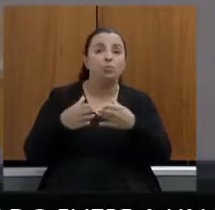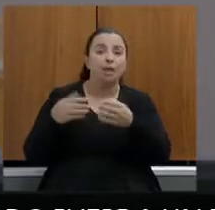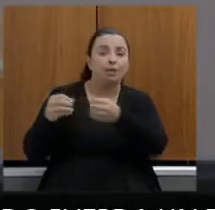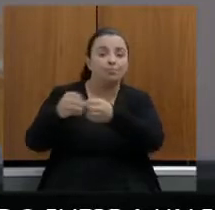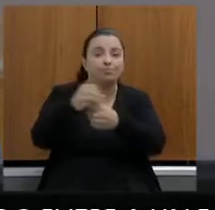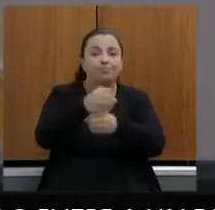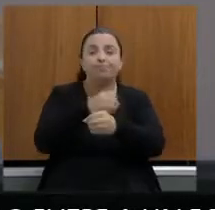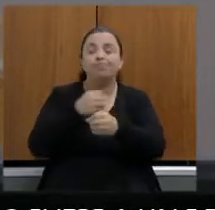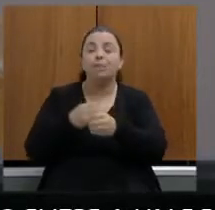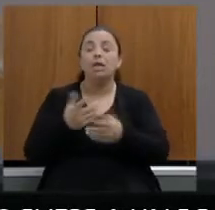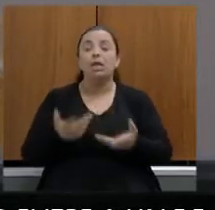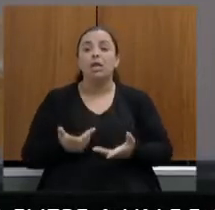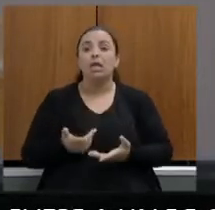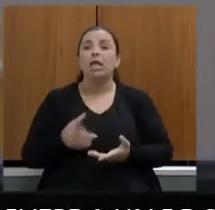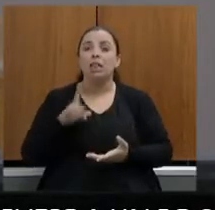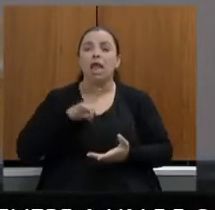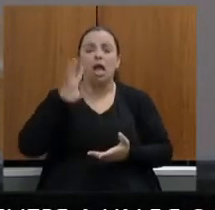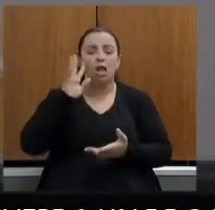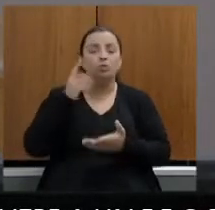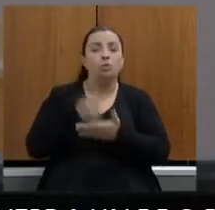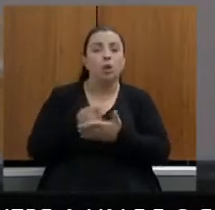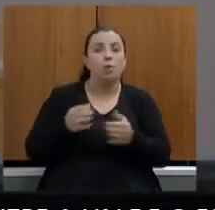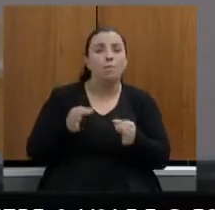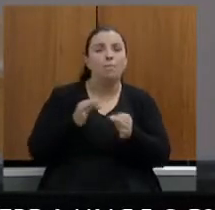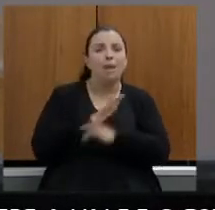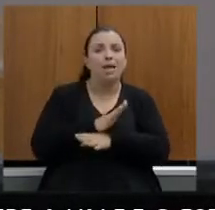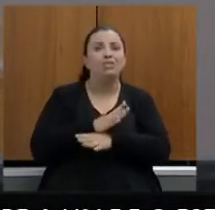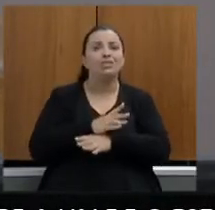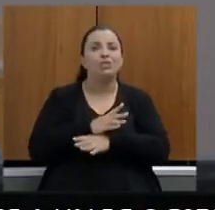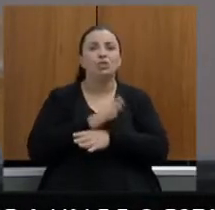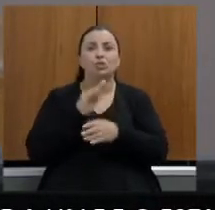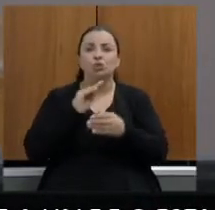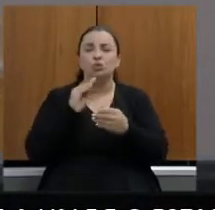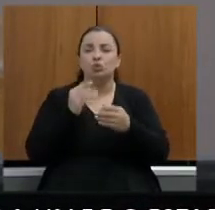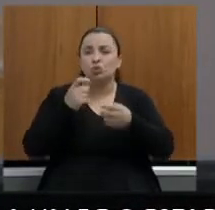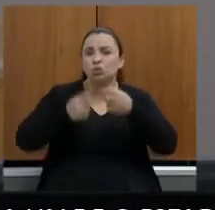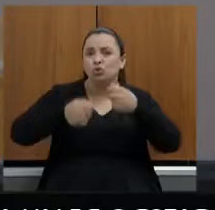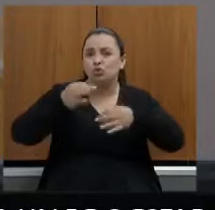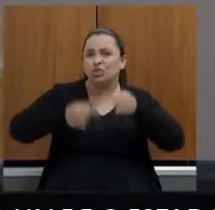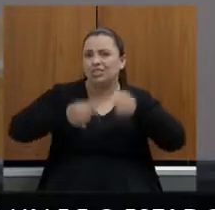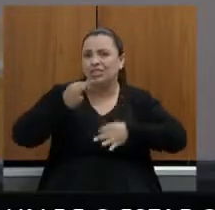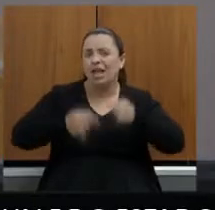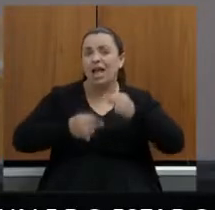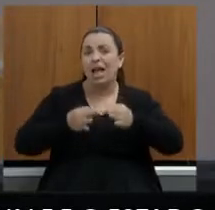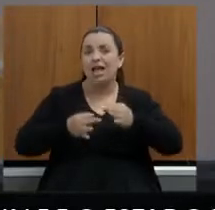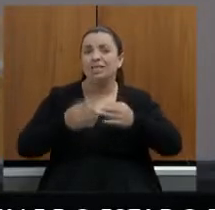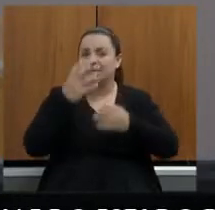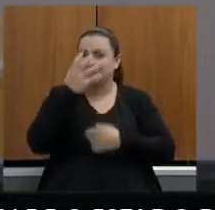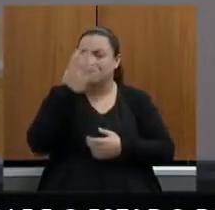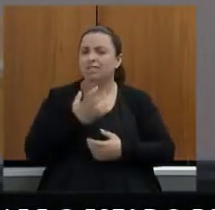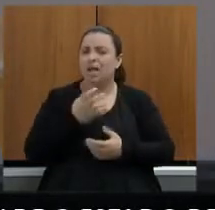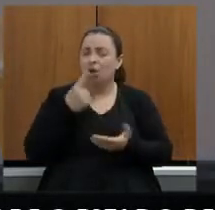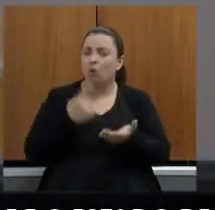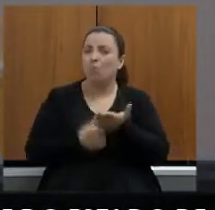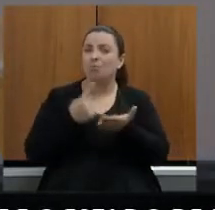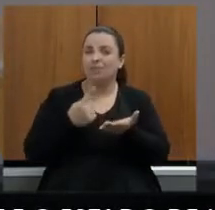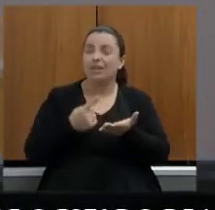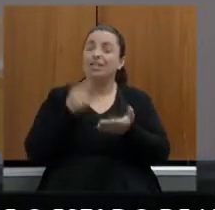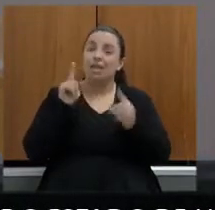práticas extrajudiciais céleres que foi o grande êxito desse acordo de Brumadinho permitir que